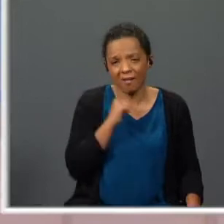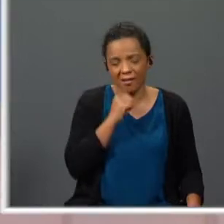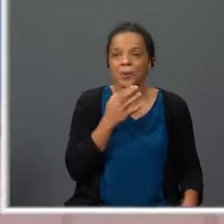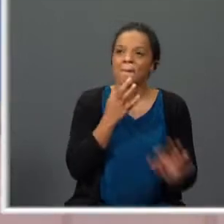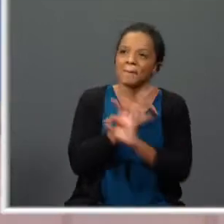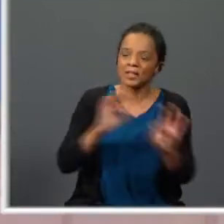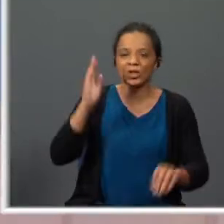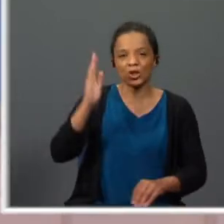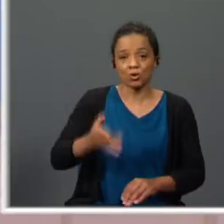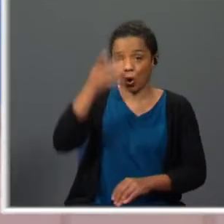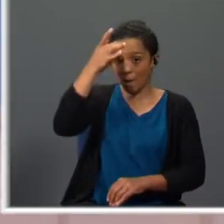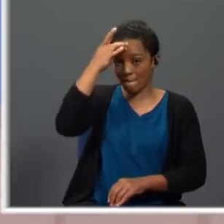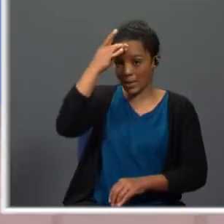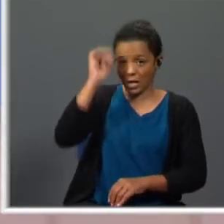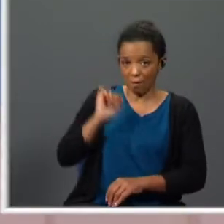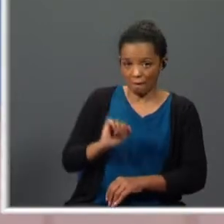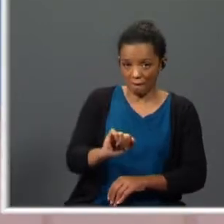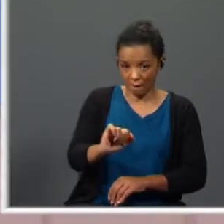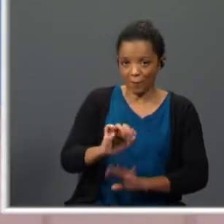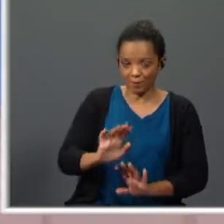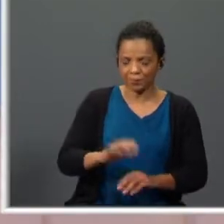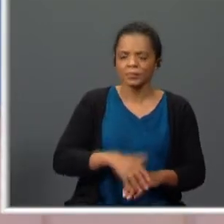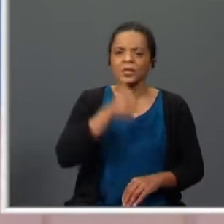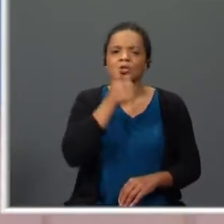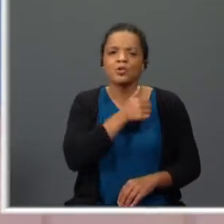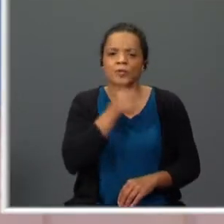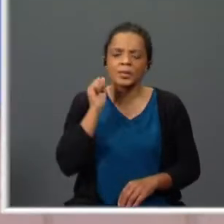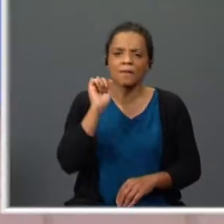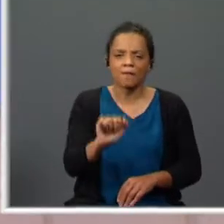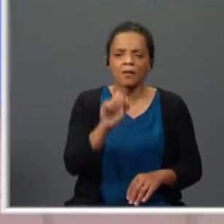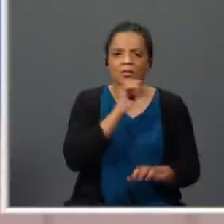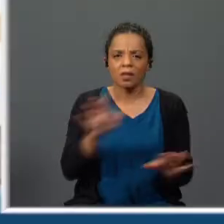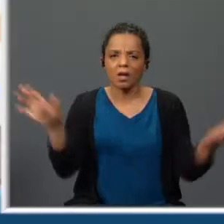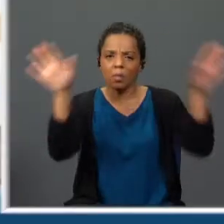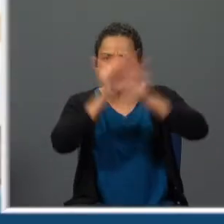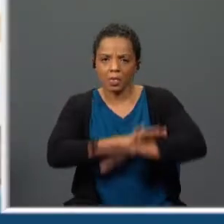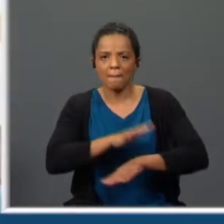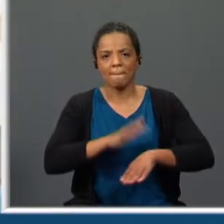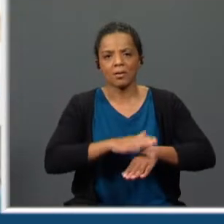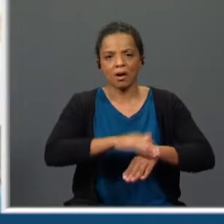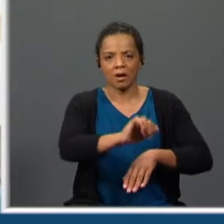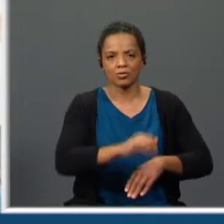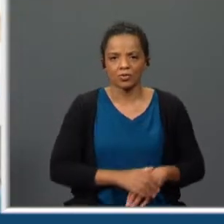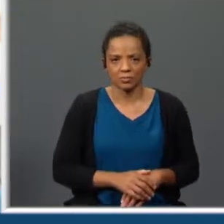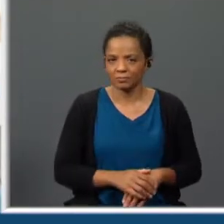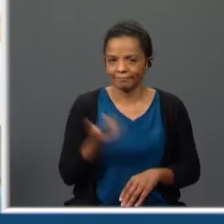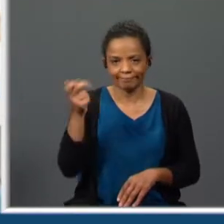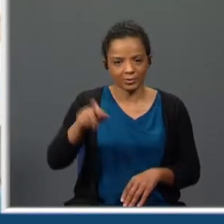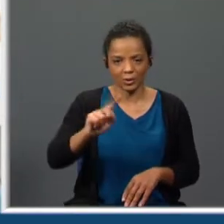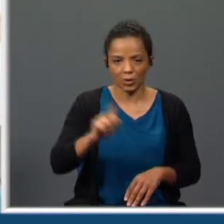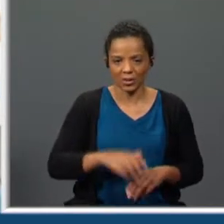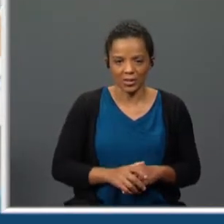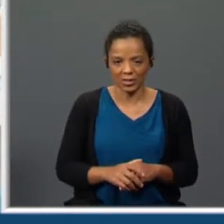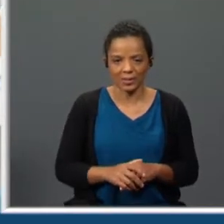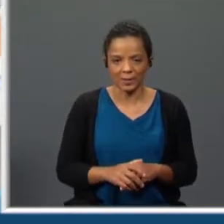paraíso isto no seu entender o seu sofrimento apagava os seus pecados mas não é isso que vai acontecer não é?